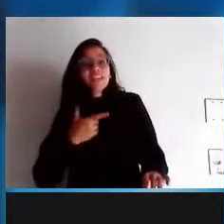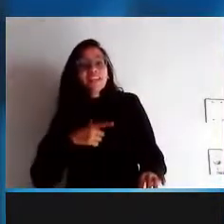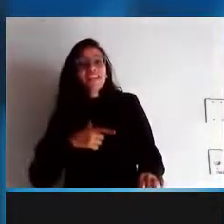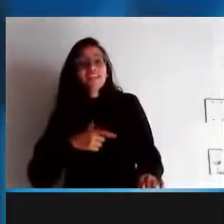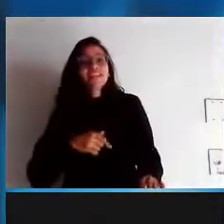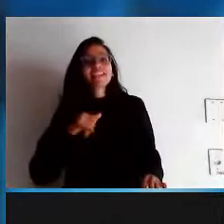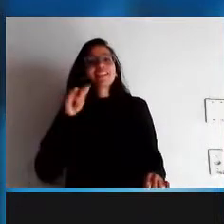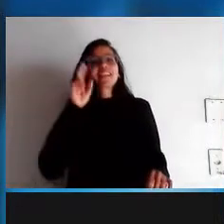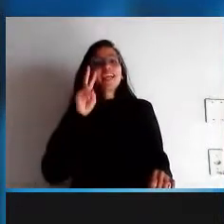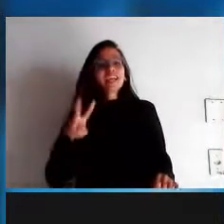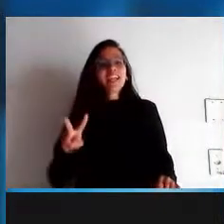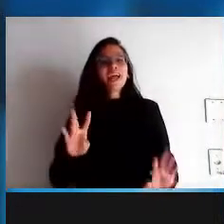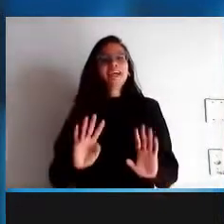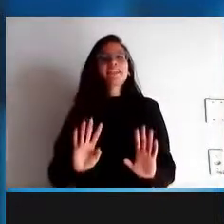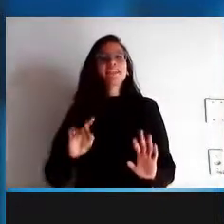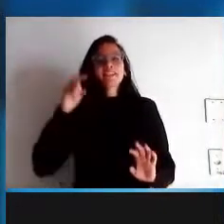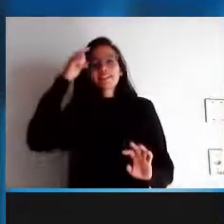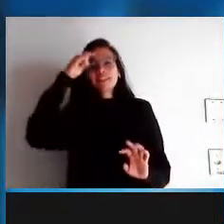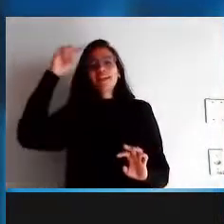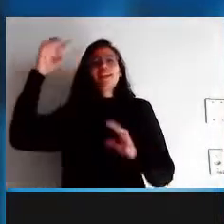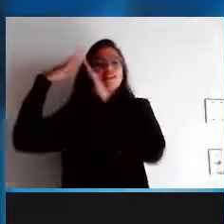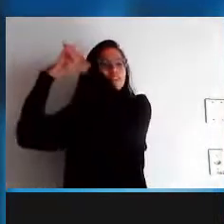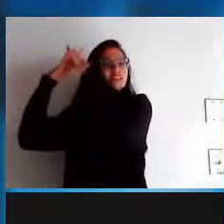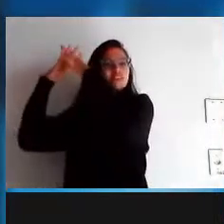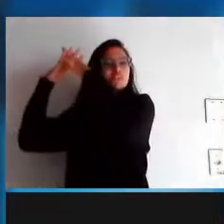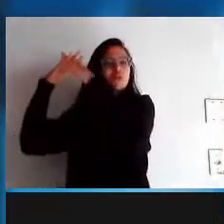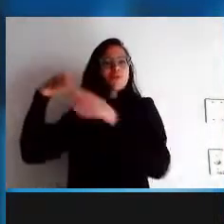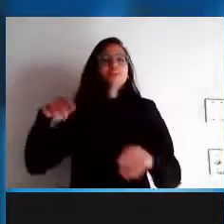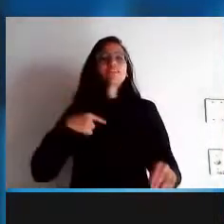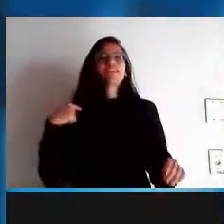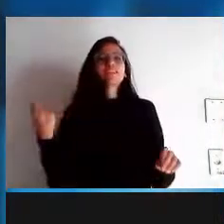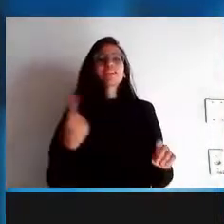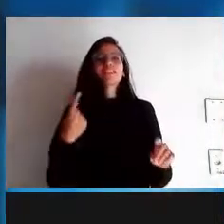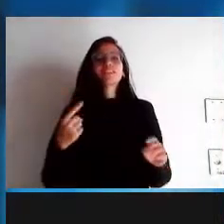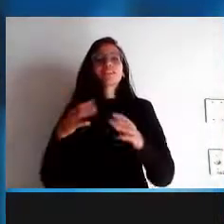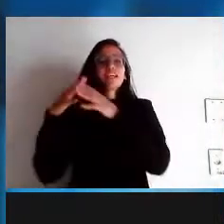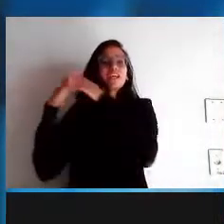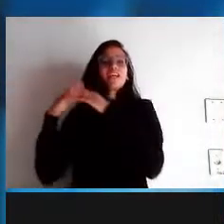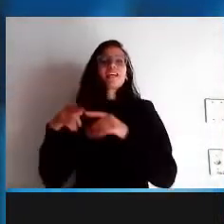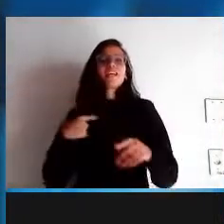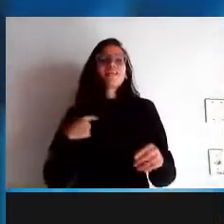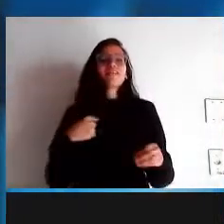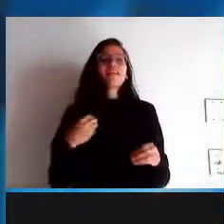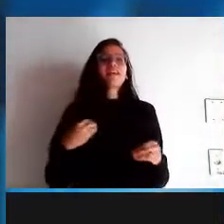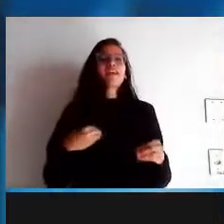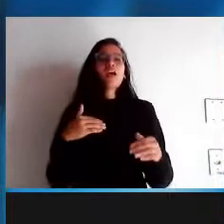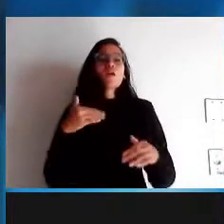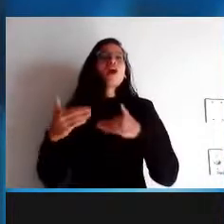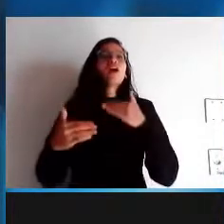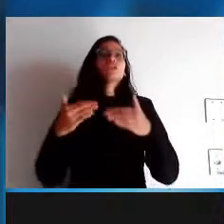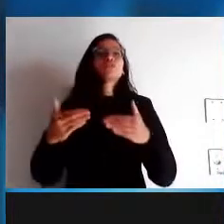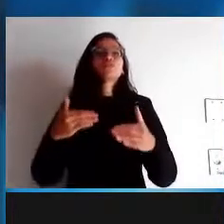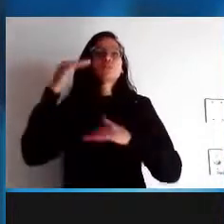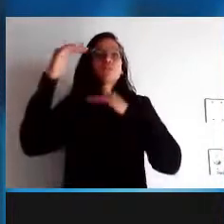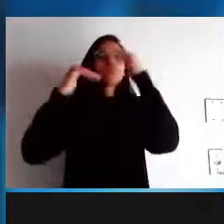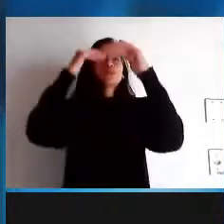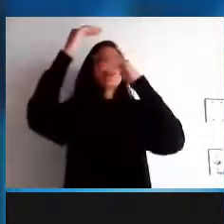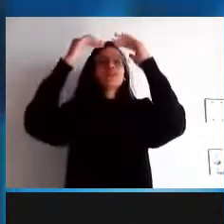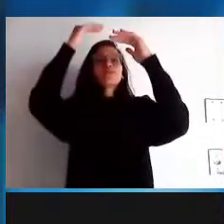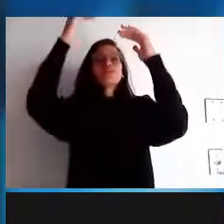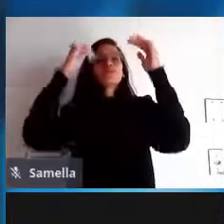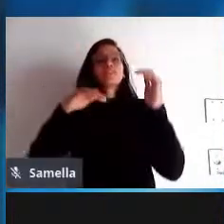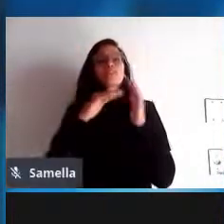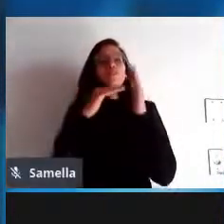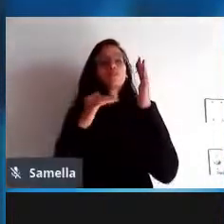valores a gente tem modo de agir comportamentos a gente tem um modelo de desenvolvimento um modelo de